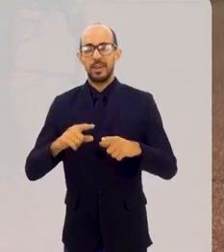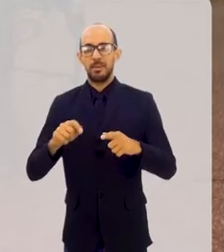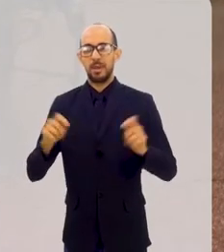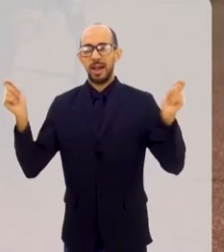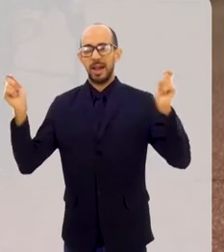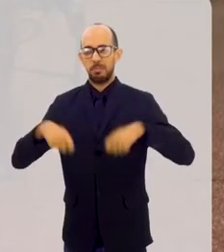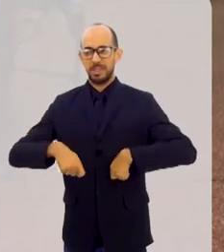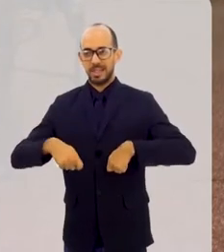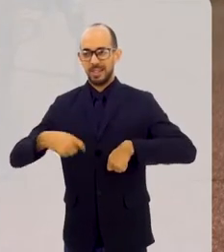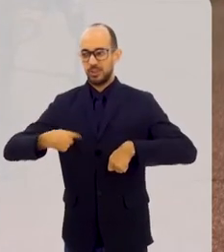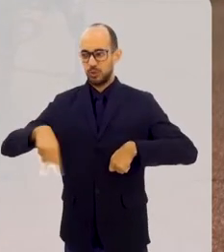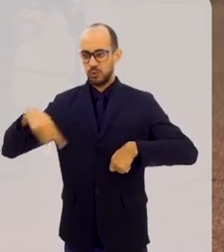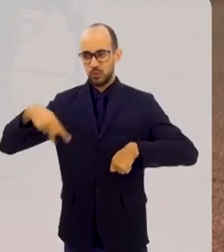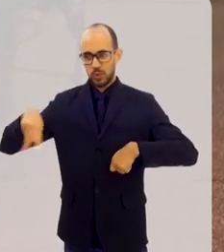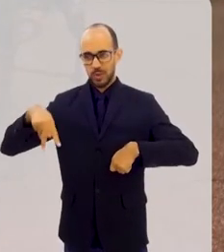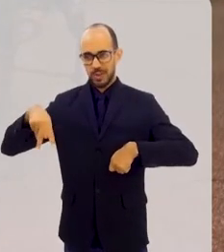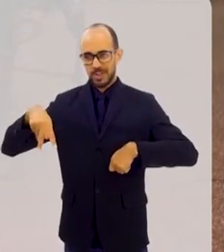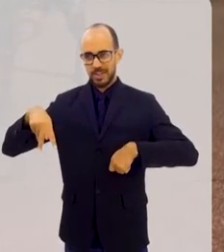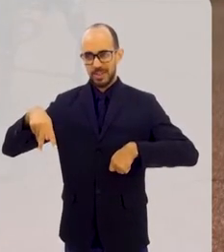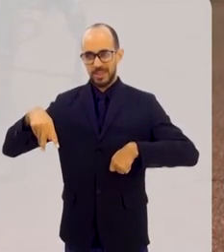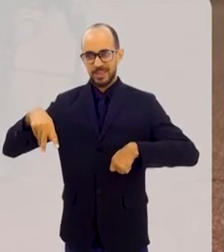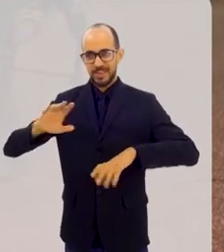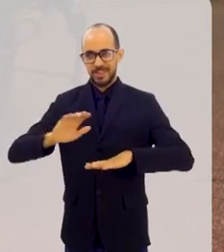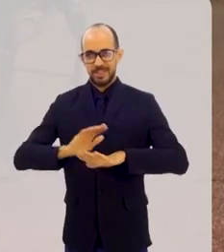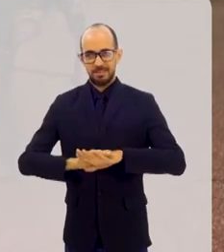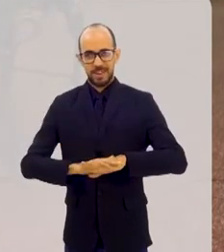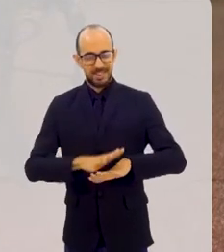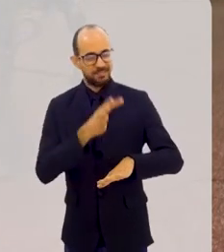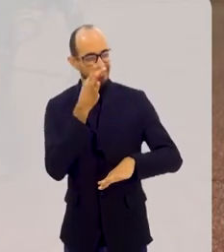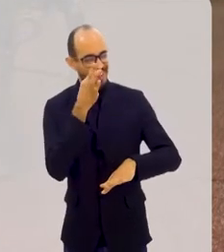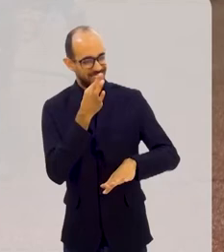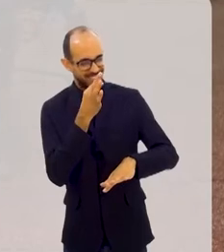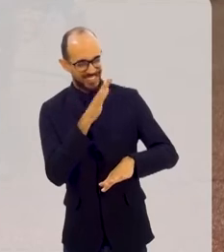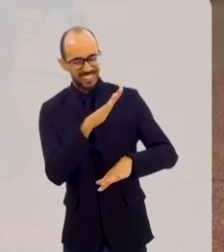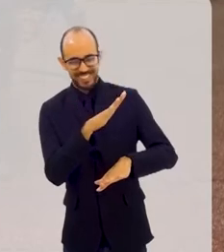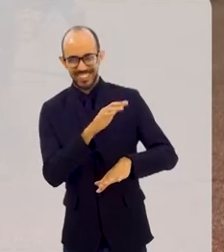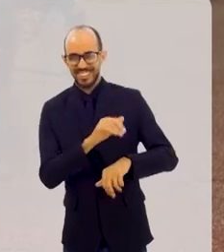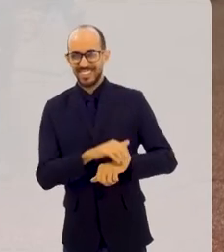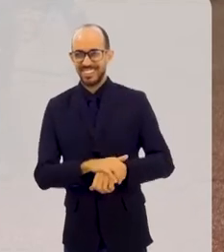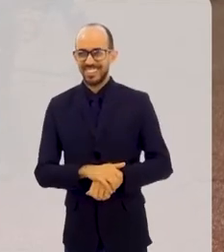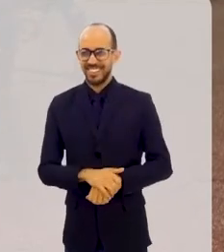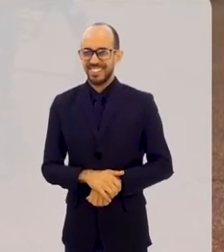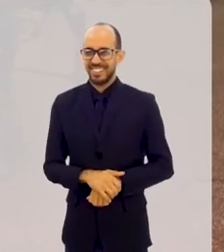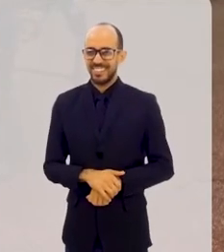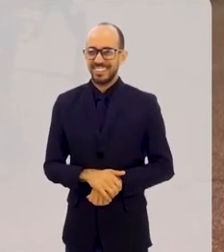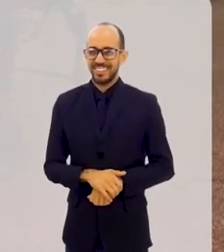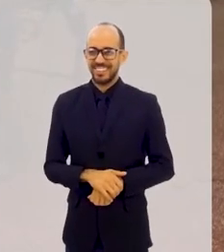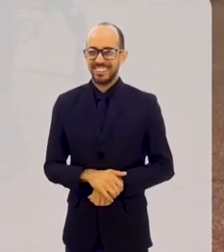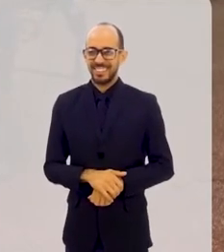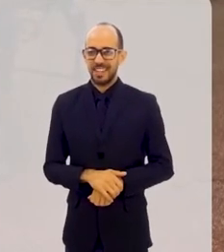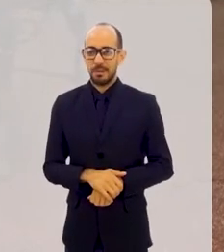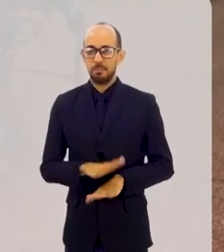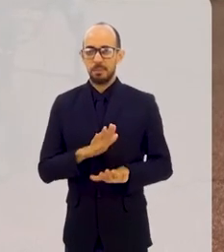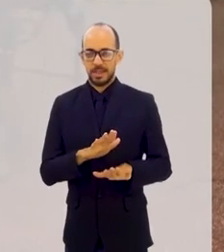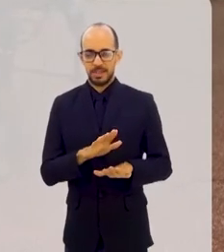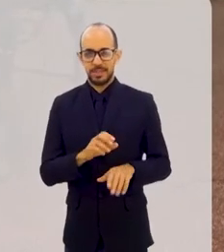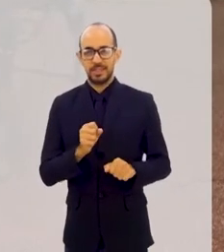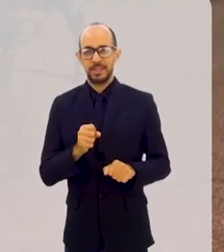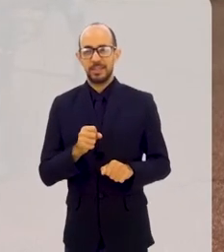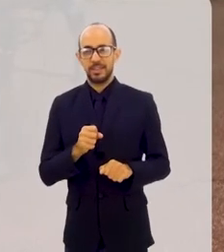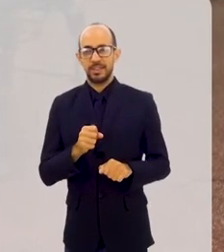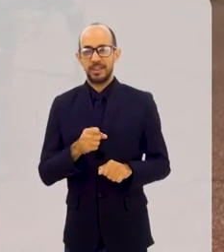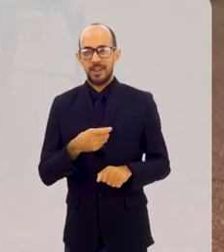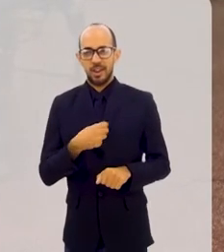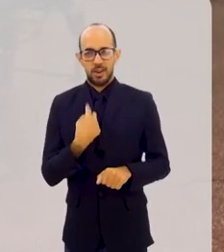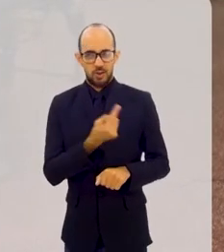Porque pelo seu potencial, pelo que você é hoje. Mas preste atenção. Eu entendo, eu só estou falando minha colocação.